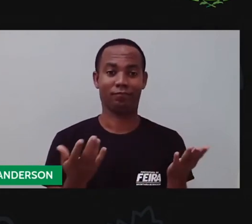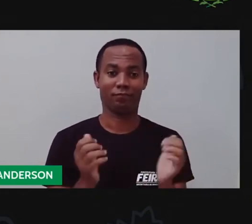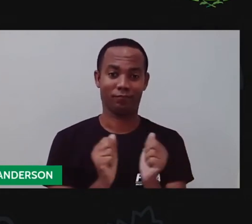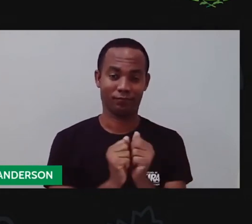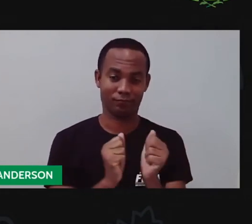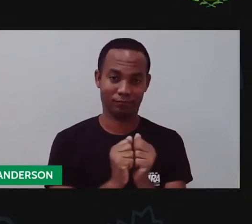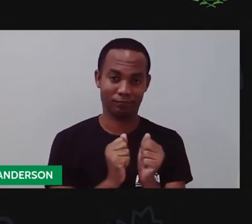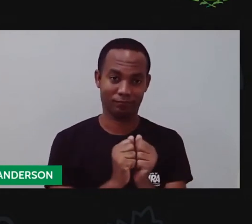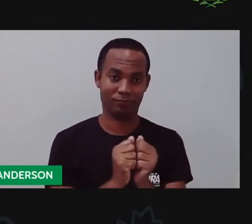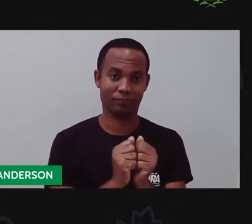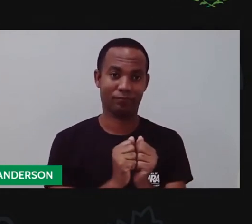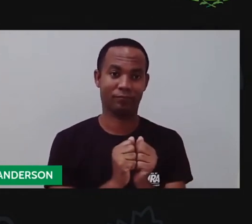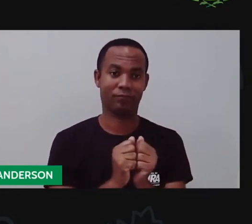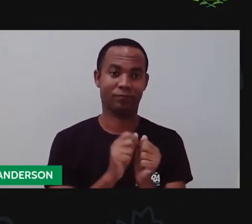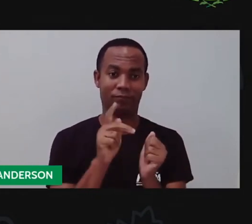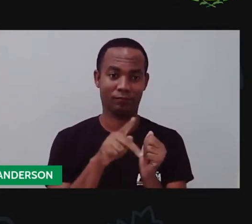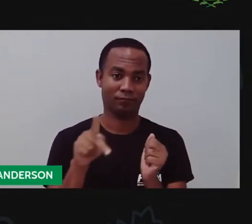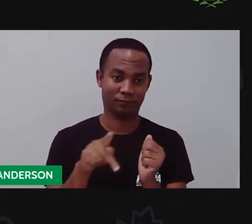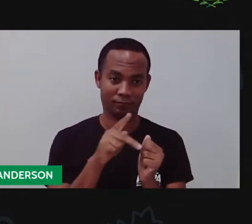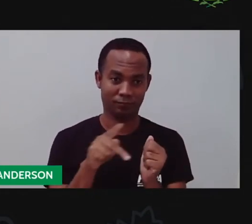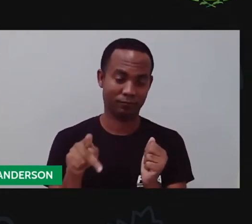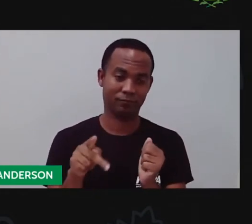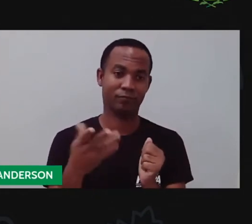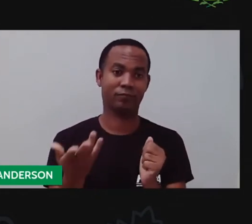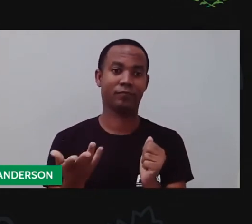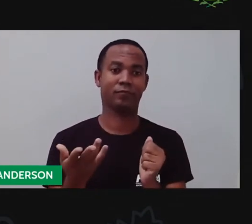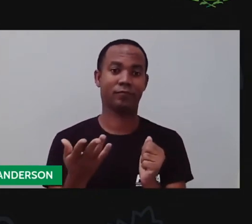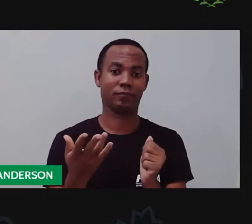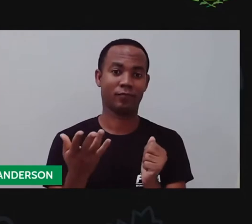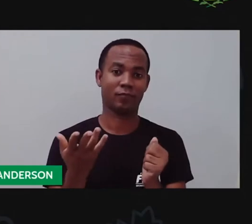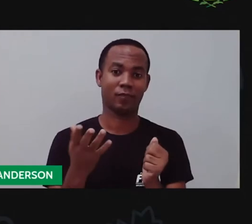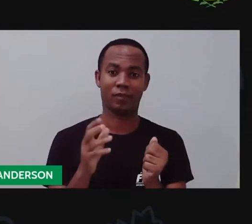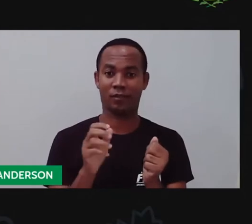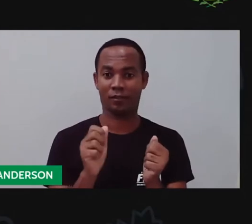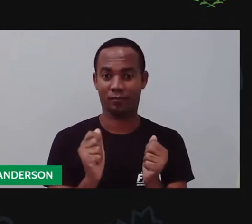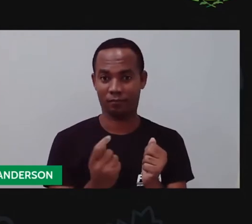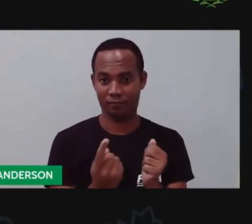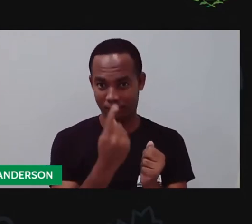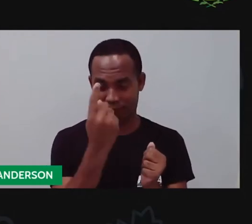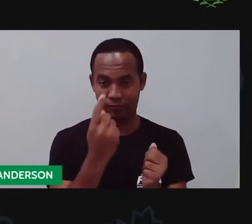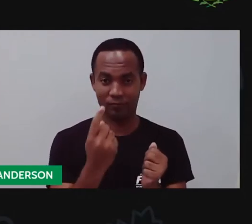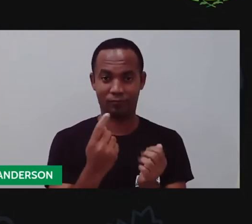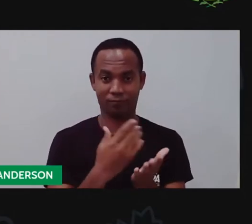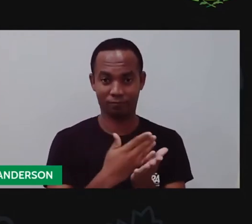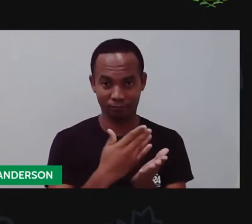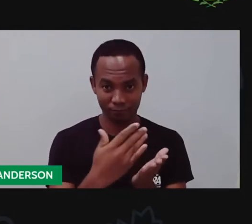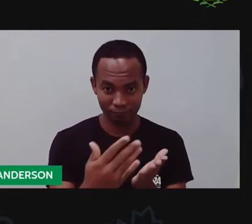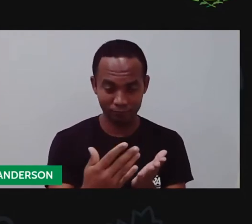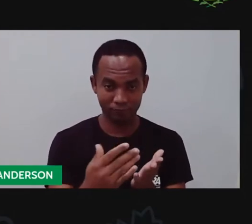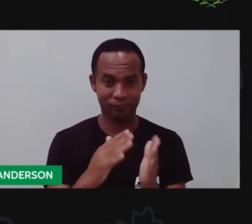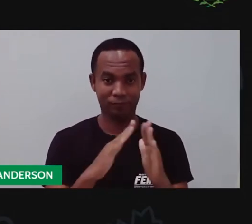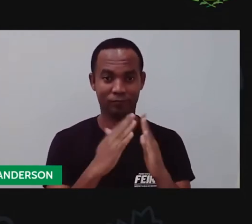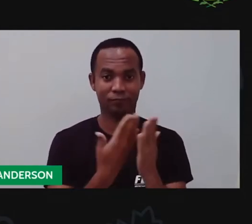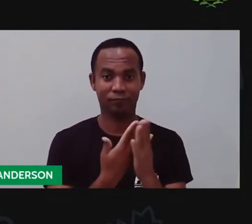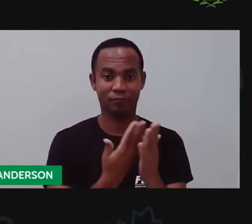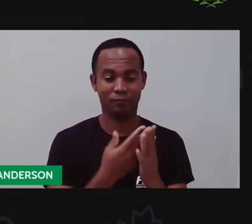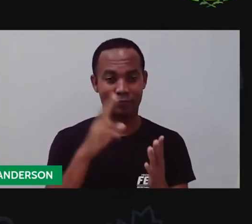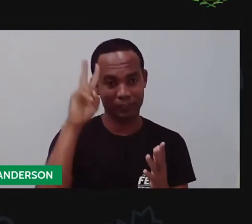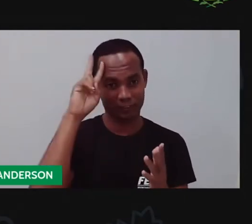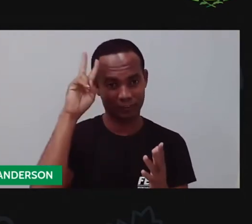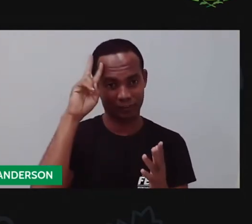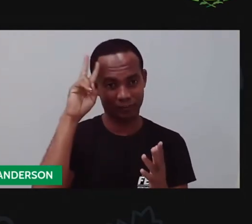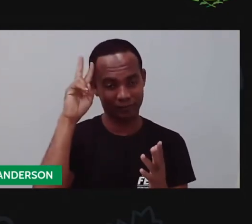vocês. E aí, né, mais uma semana se iniciando, segundou aí pra vocês,